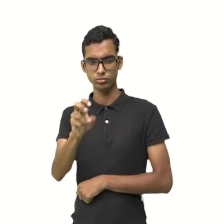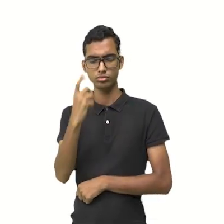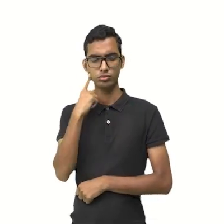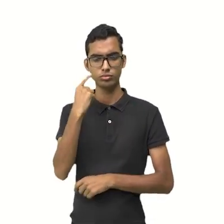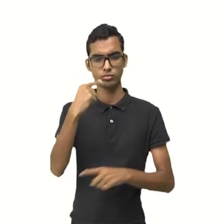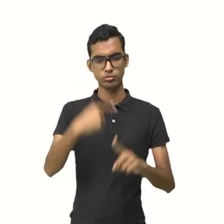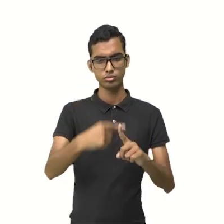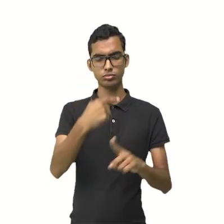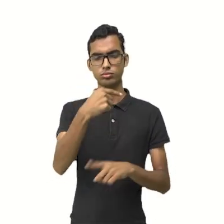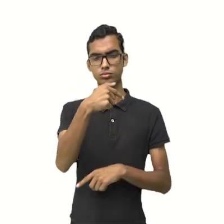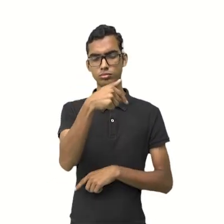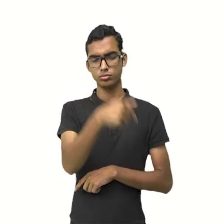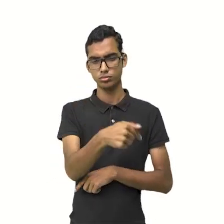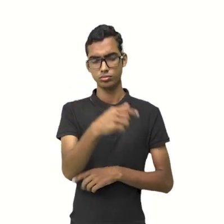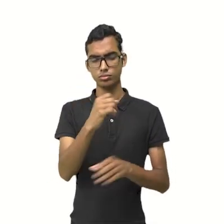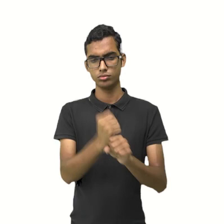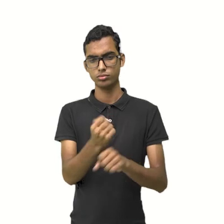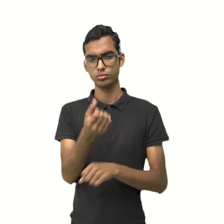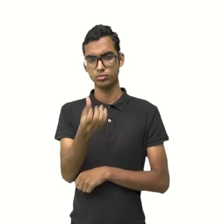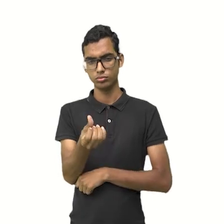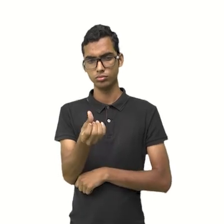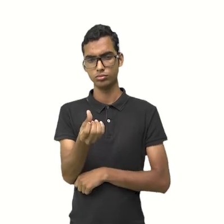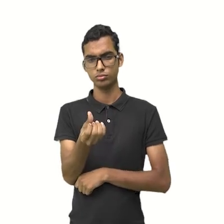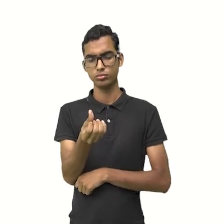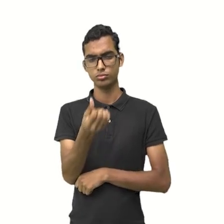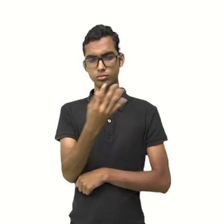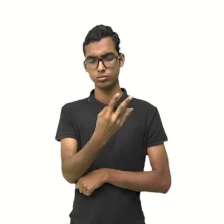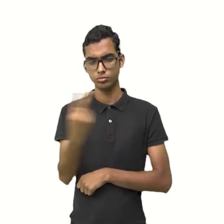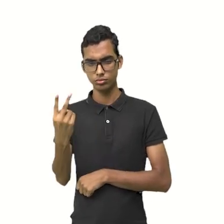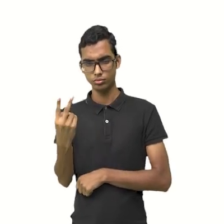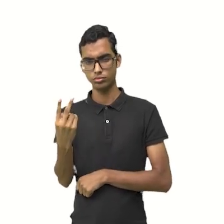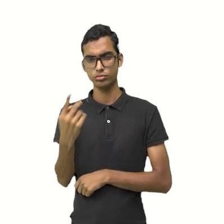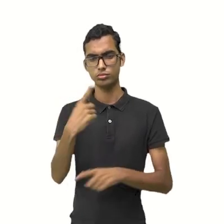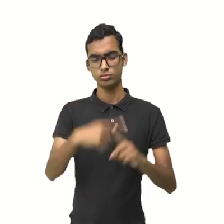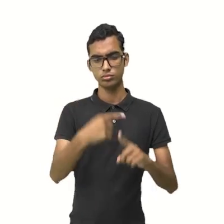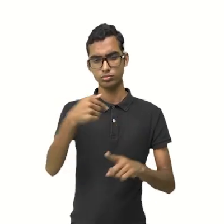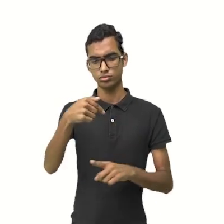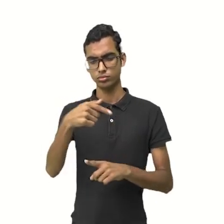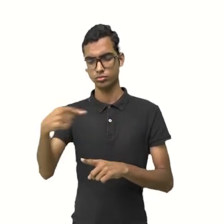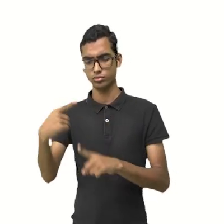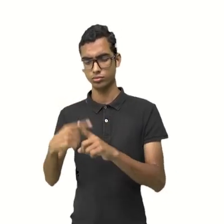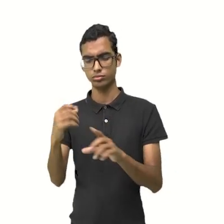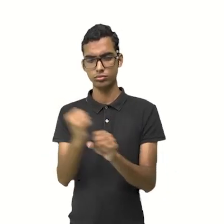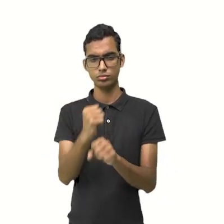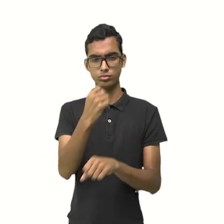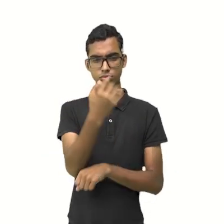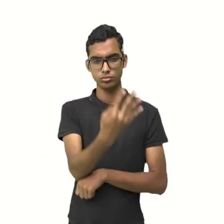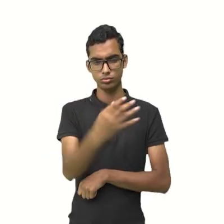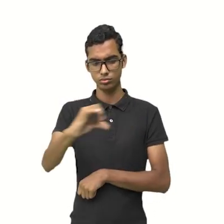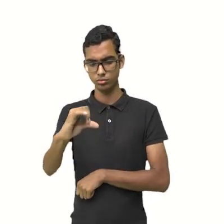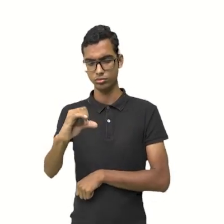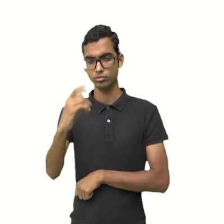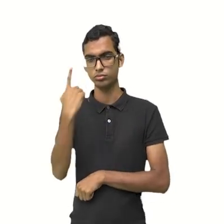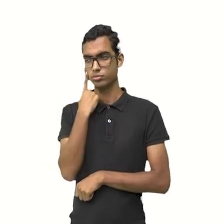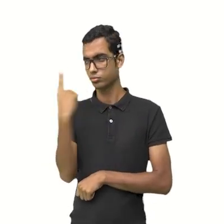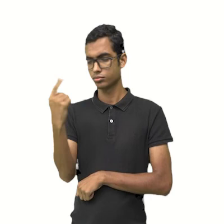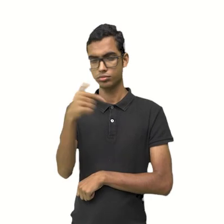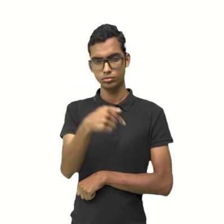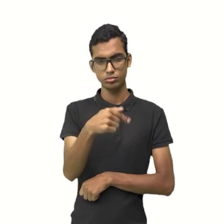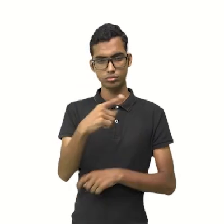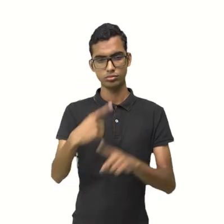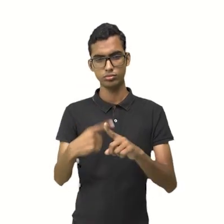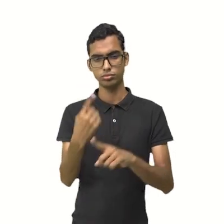vezes 6, 42. 7 vezes 7, 49. Pulou. Então, isso aqui é 6, pessoal. Olha como